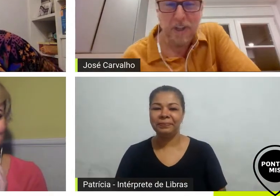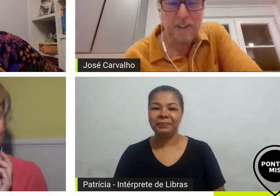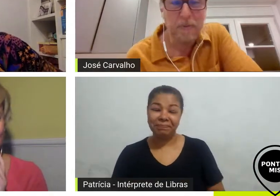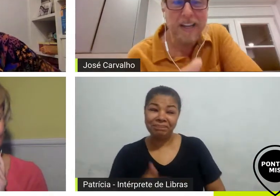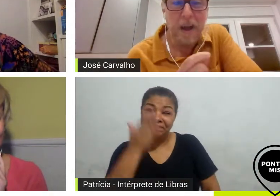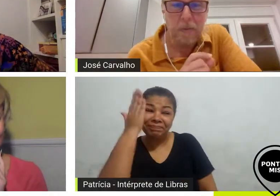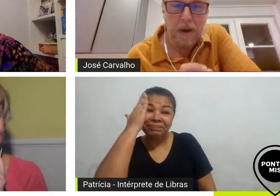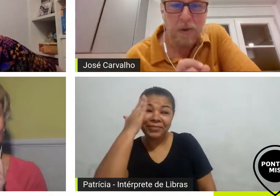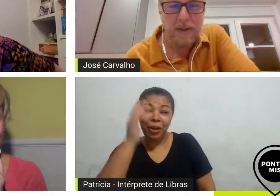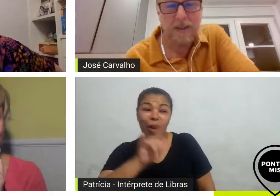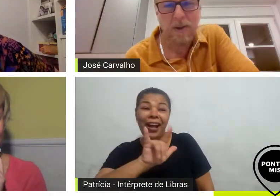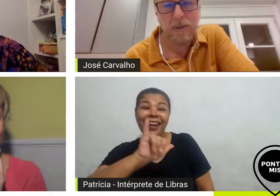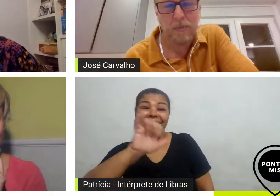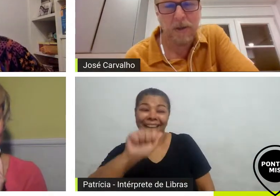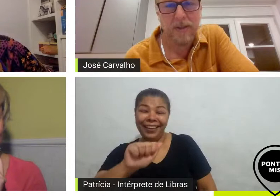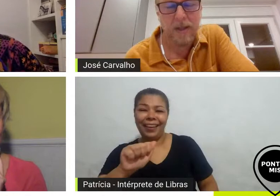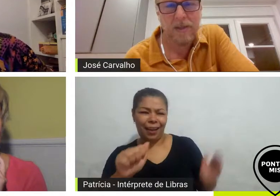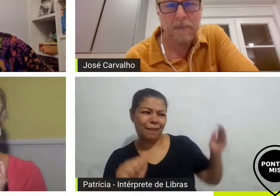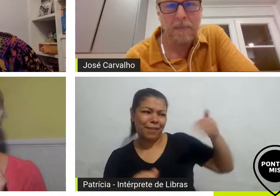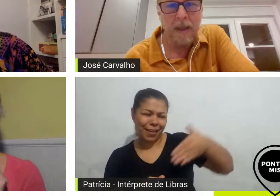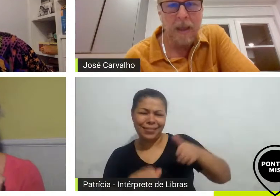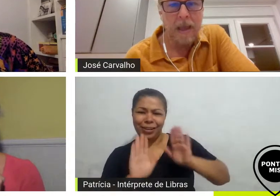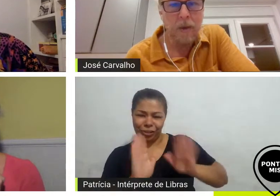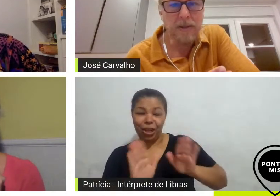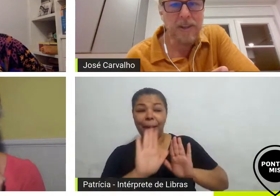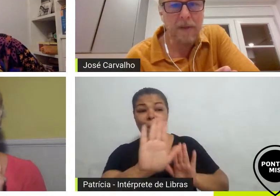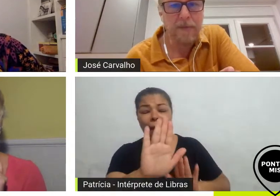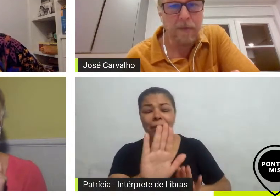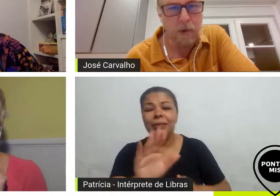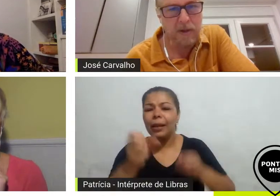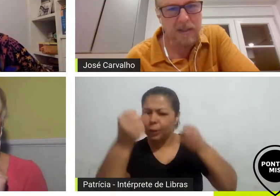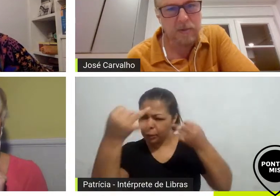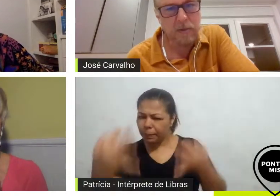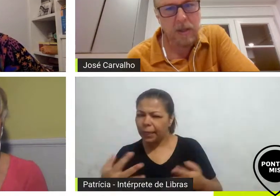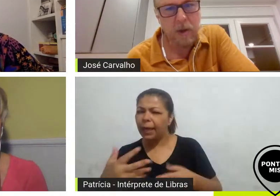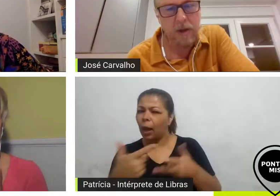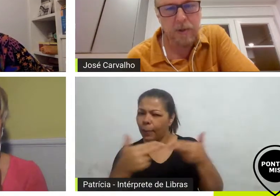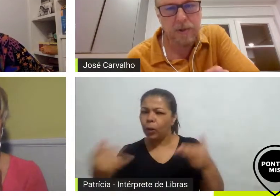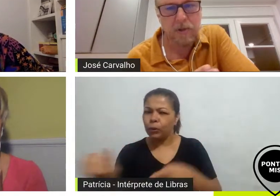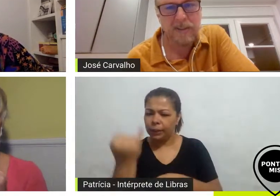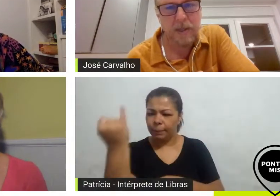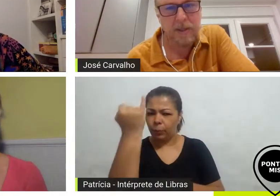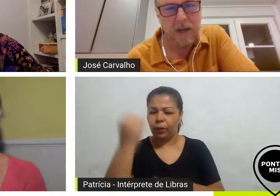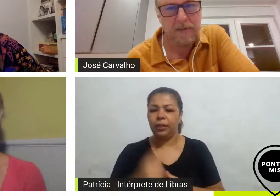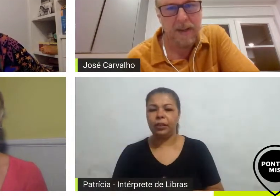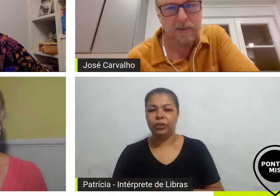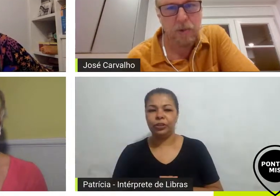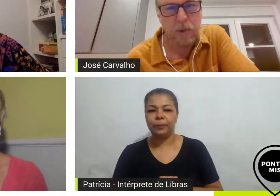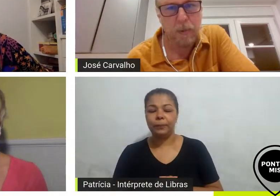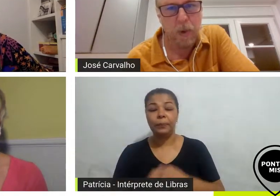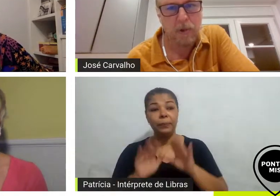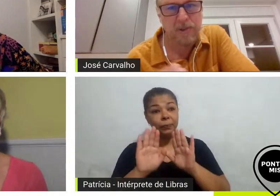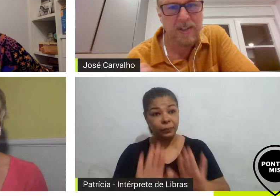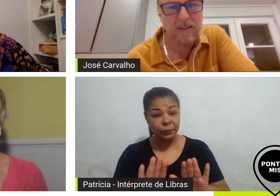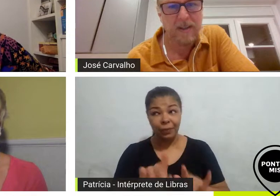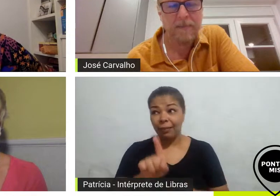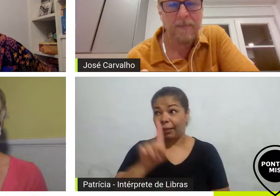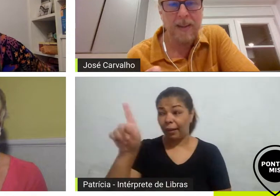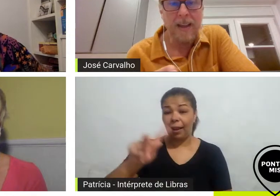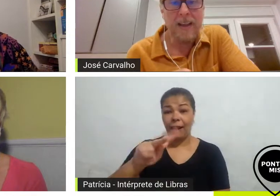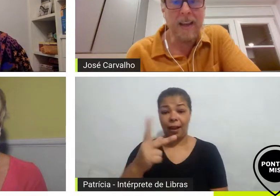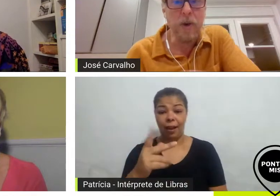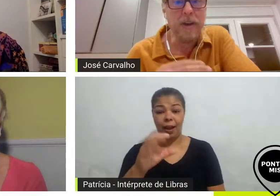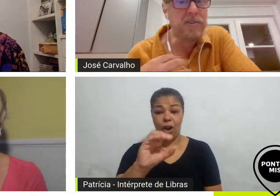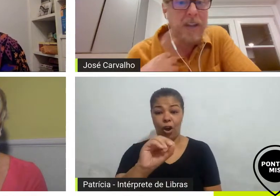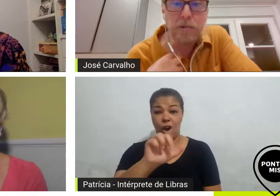e eu queria só sublinhar uma coisa que eu acho importante eu acho que a força do que Hollywood conseguiu através do grupo Walt Disney